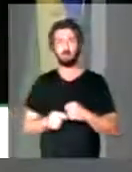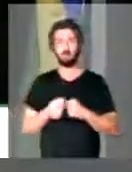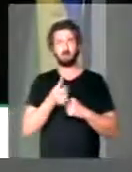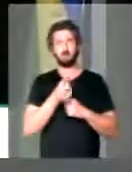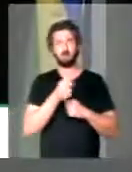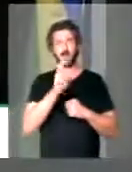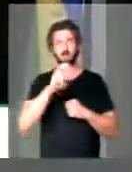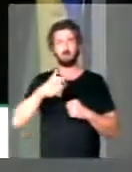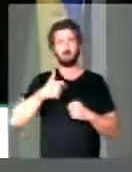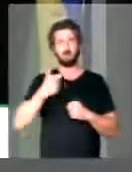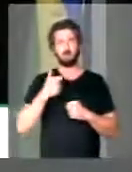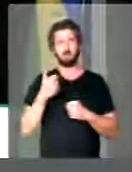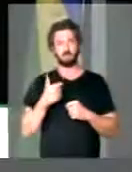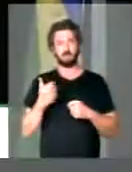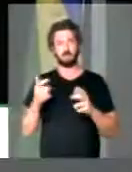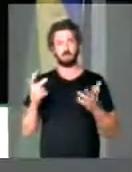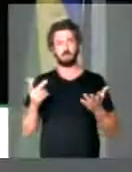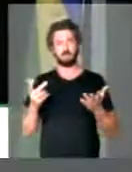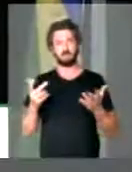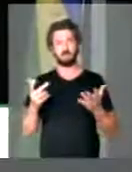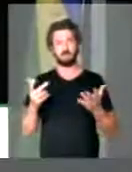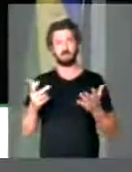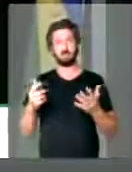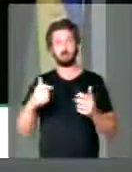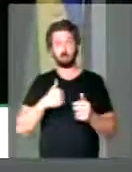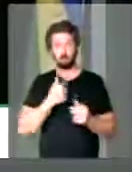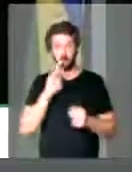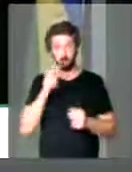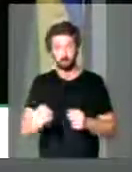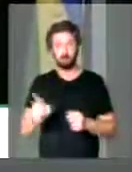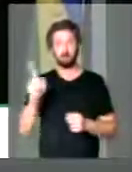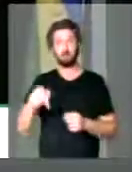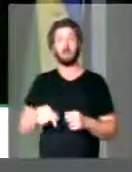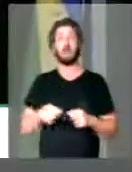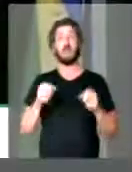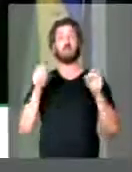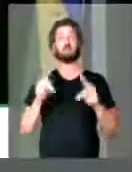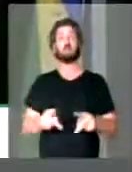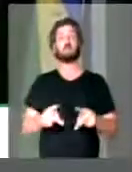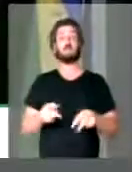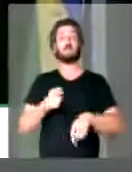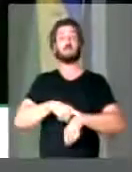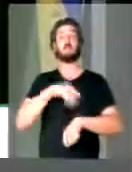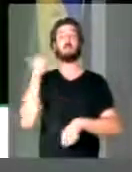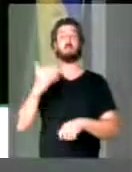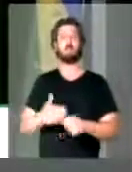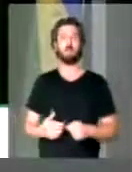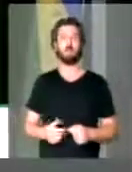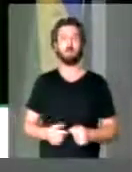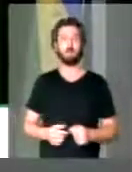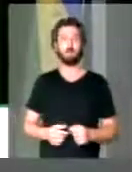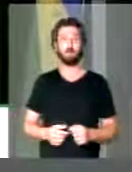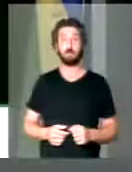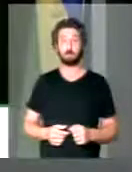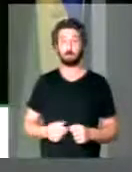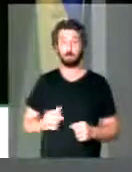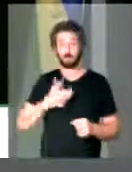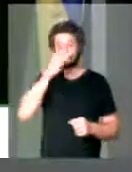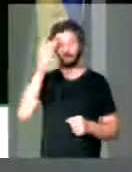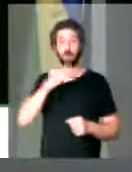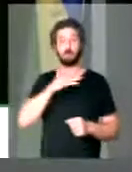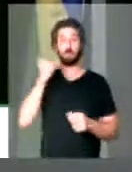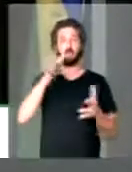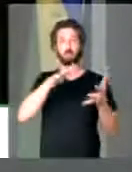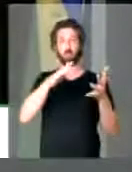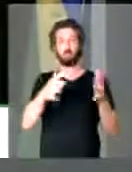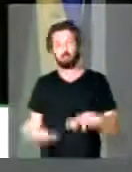anos de idade, eu chamo isso de aposentadoria pela hora da morte. Depois que o cidadão morre,